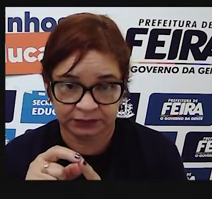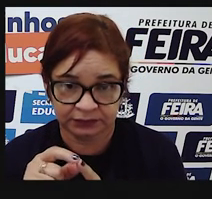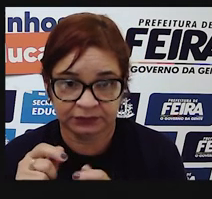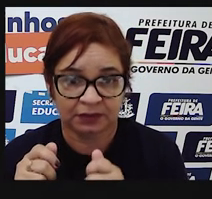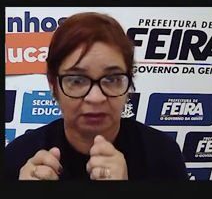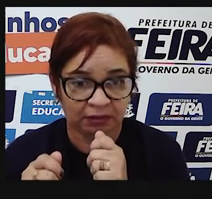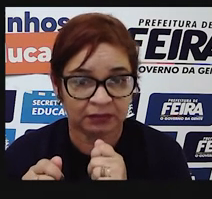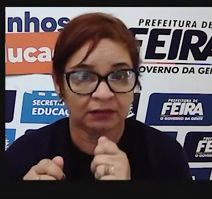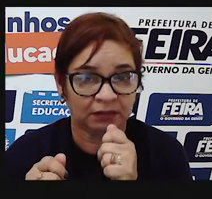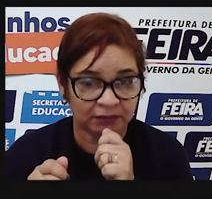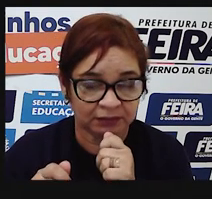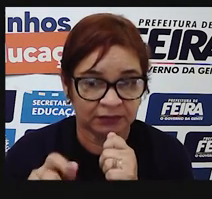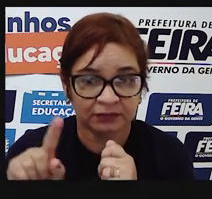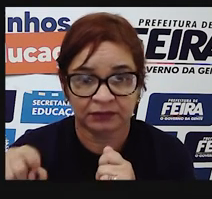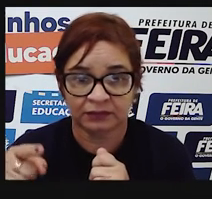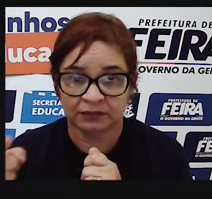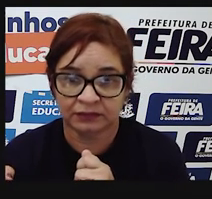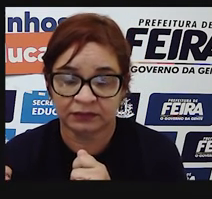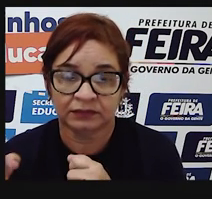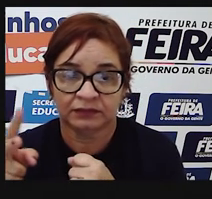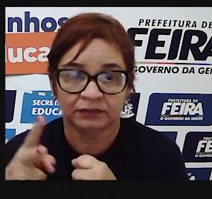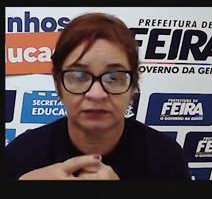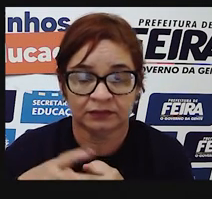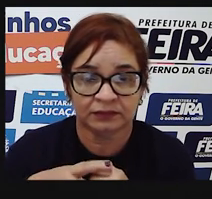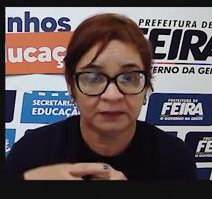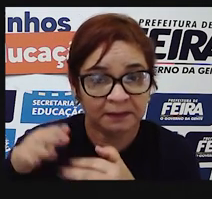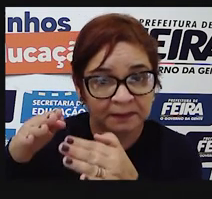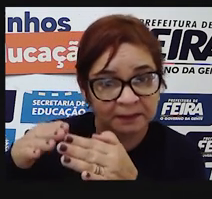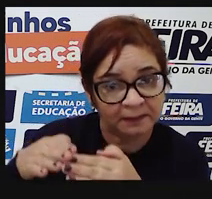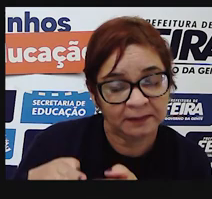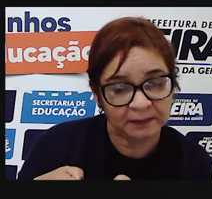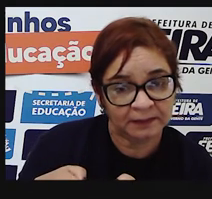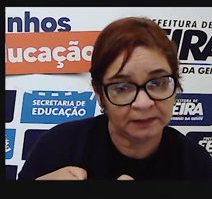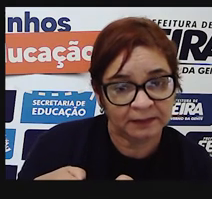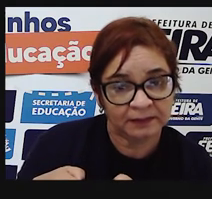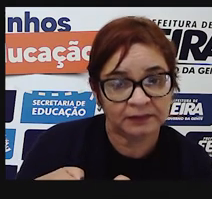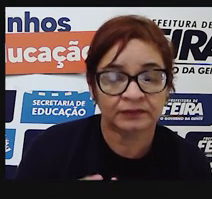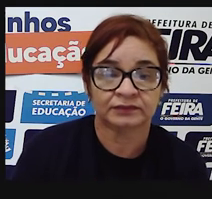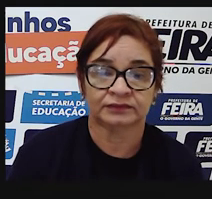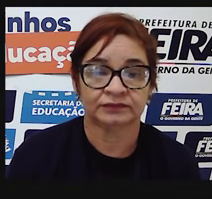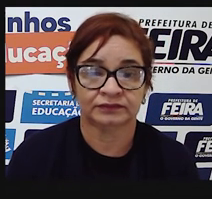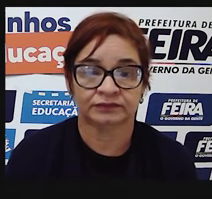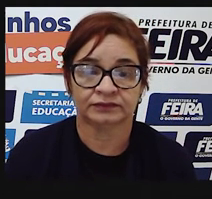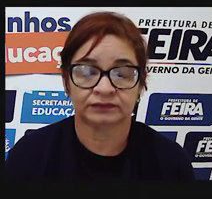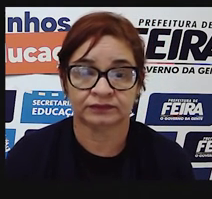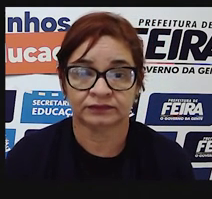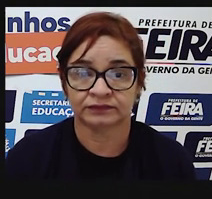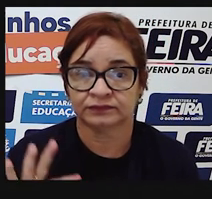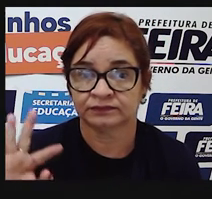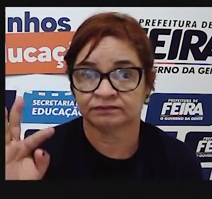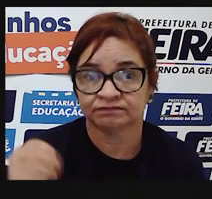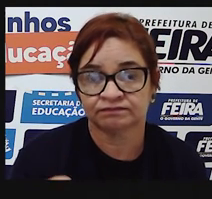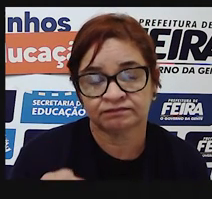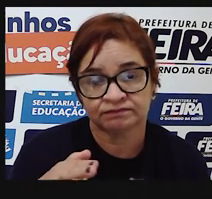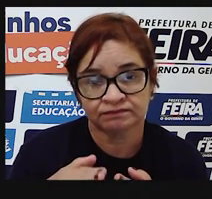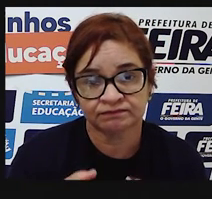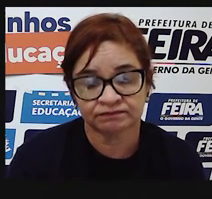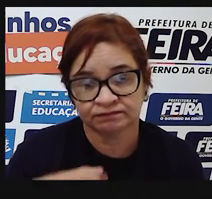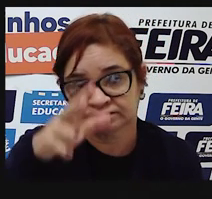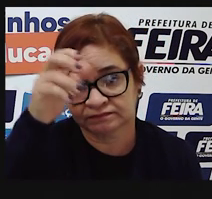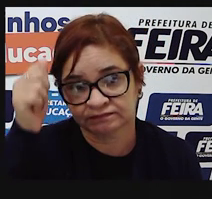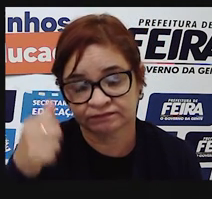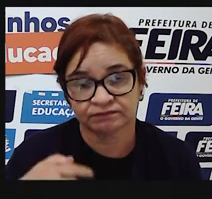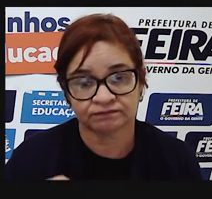deveria ter o verbo pedir. Então, ó, todos pediram refrigerante.